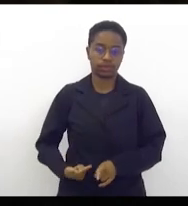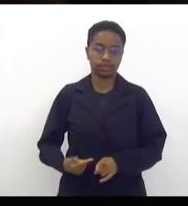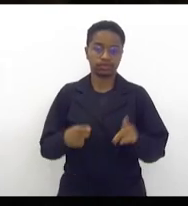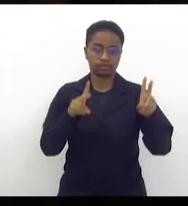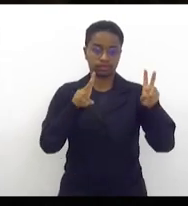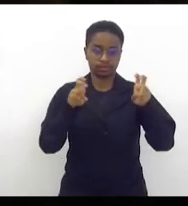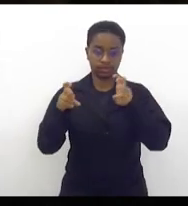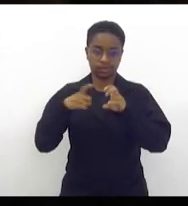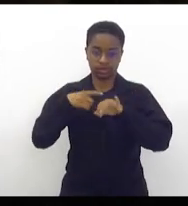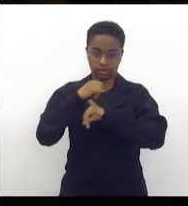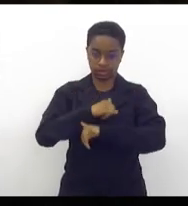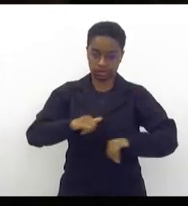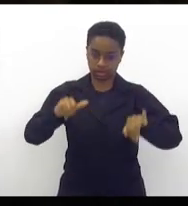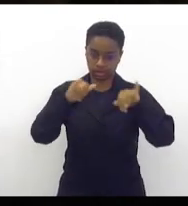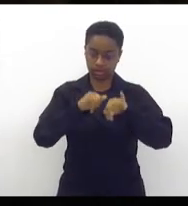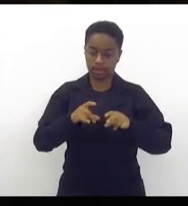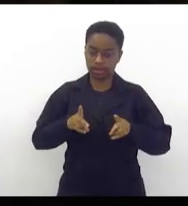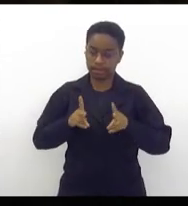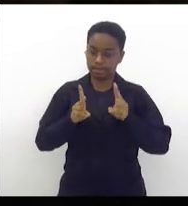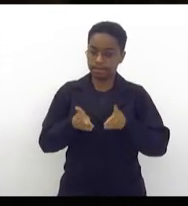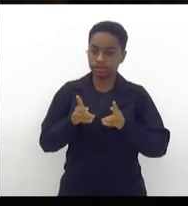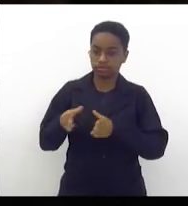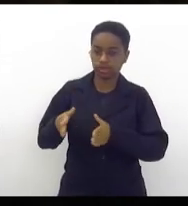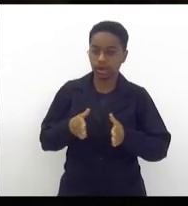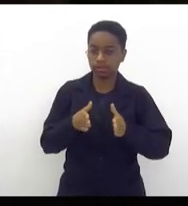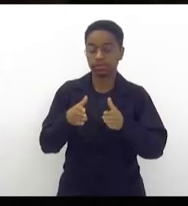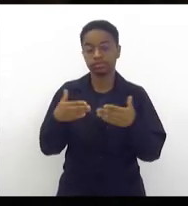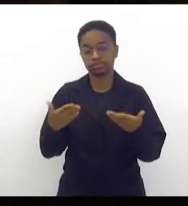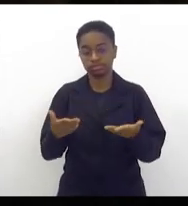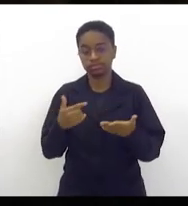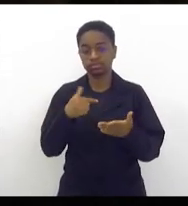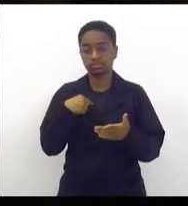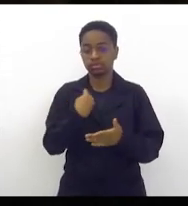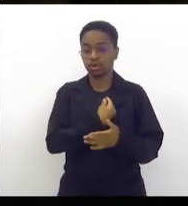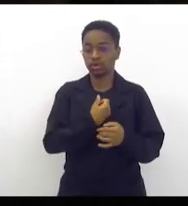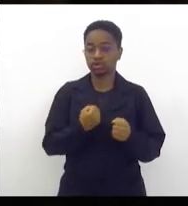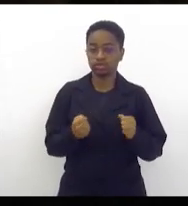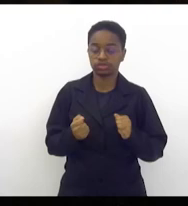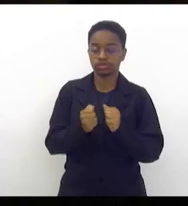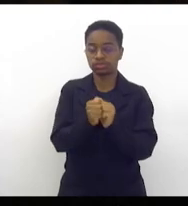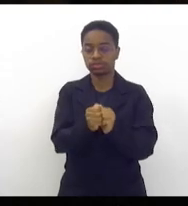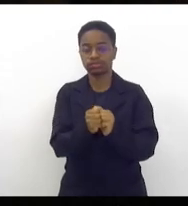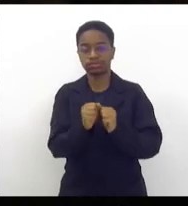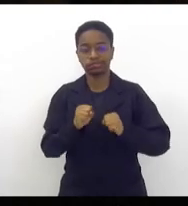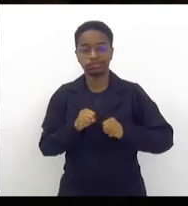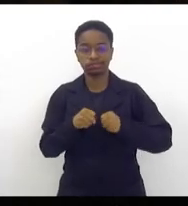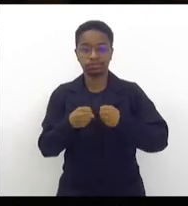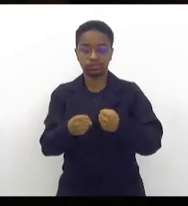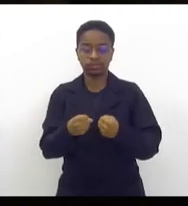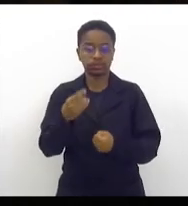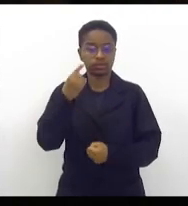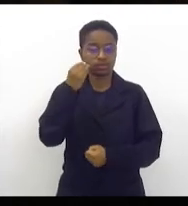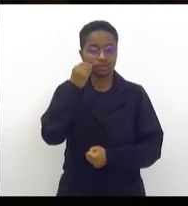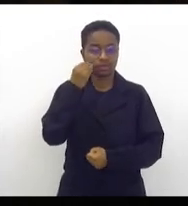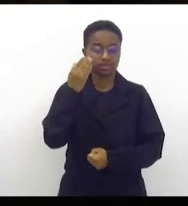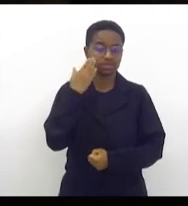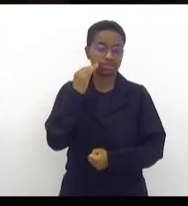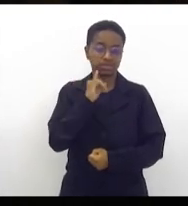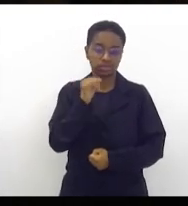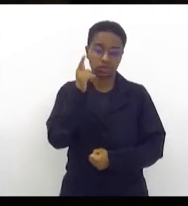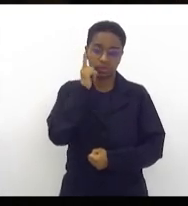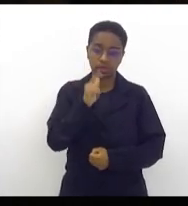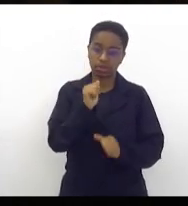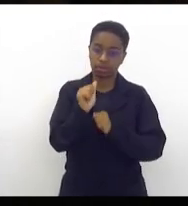governador, estão no mesmo caminho. Então, vamos somar esforços para ver se a gente consegue reverter